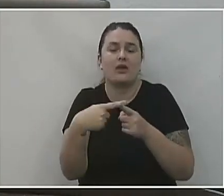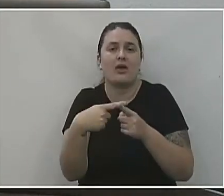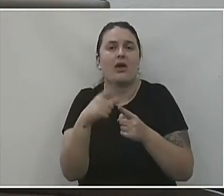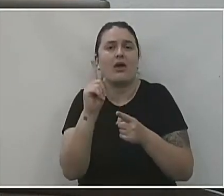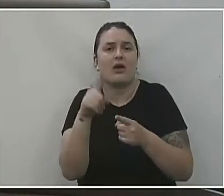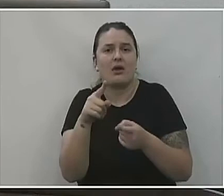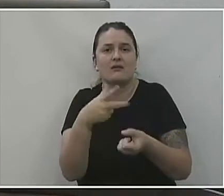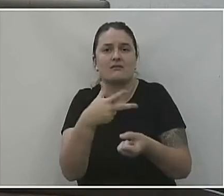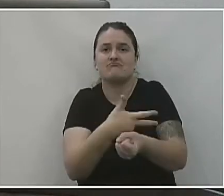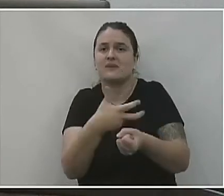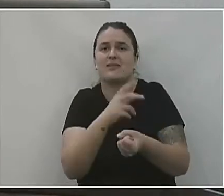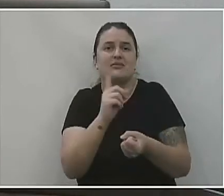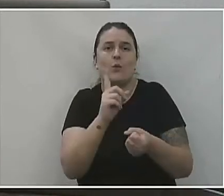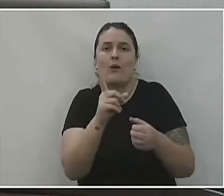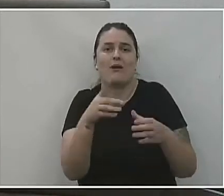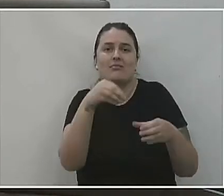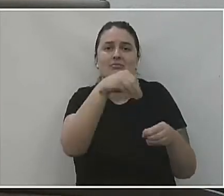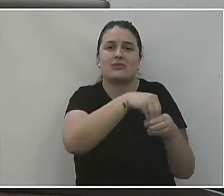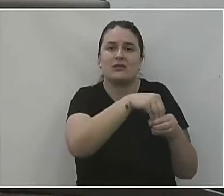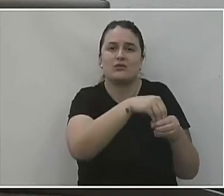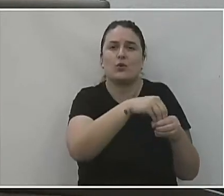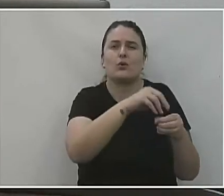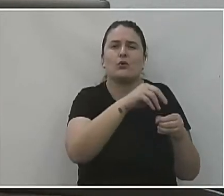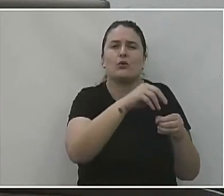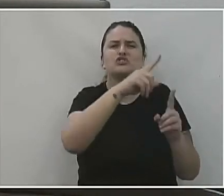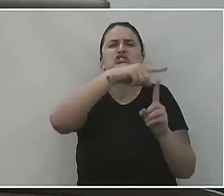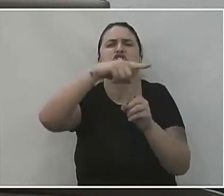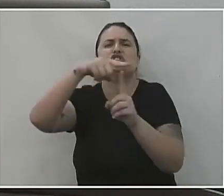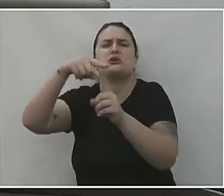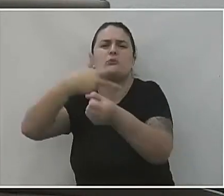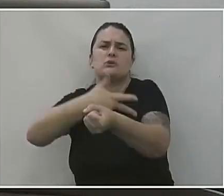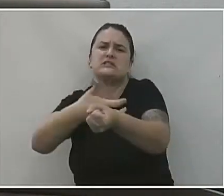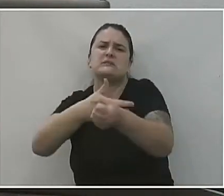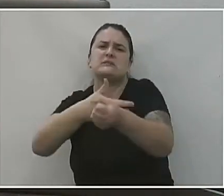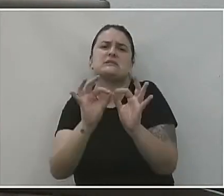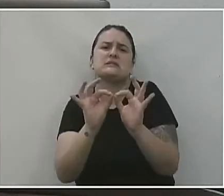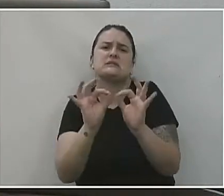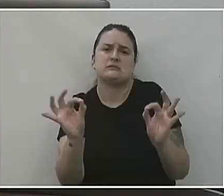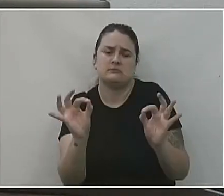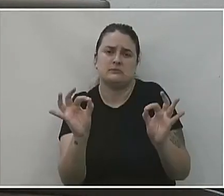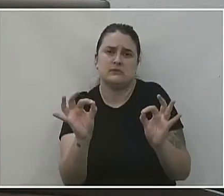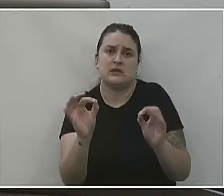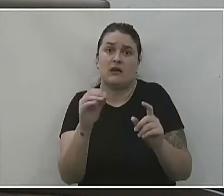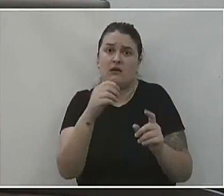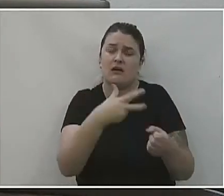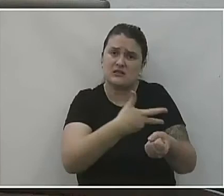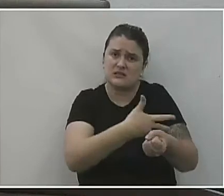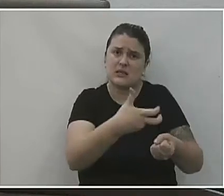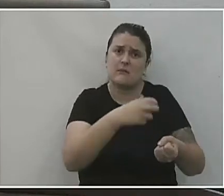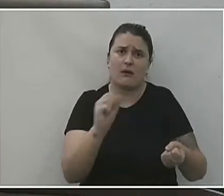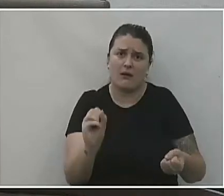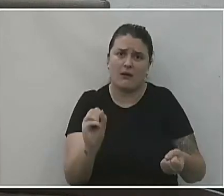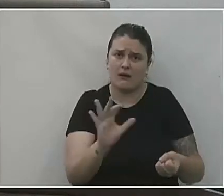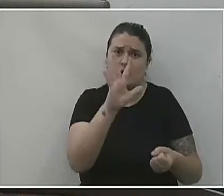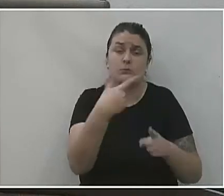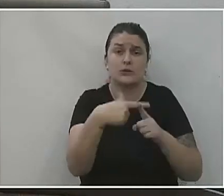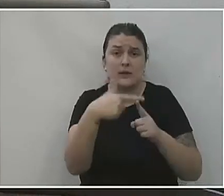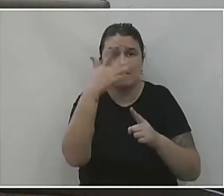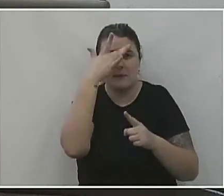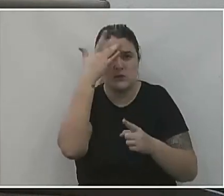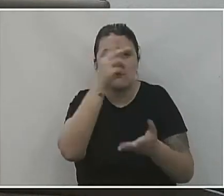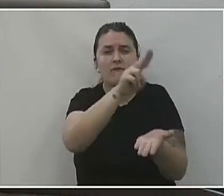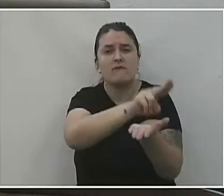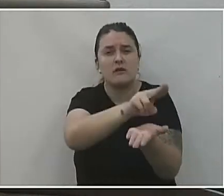exames que não fazem parte do nosso rol de exames básicos. E a gente teve que agregar, porque os pacientes estavam